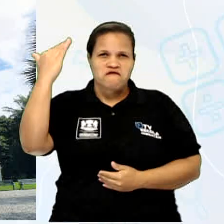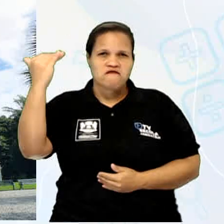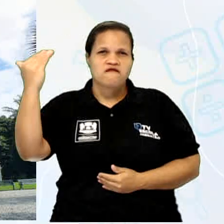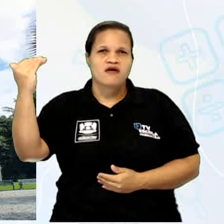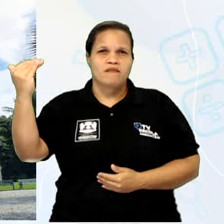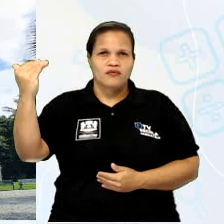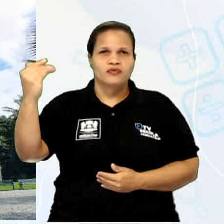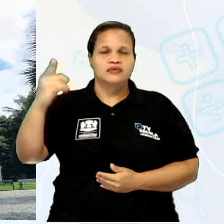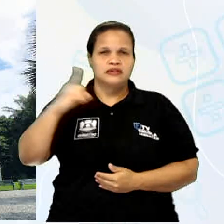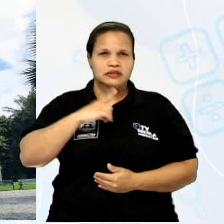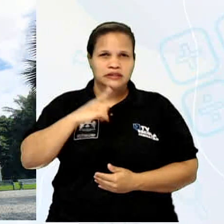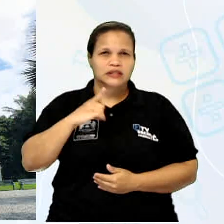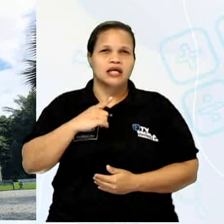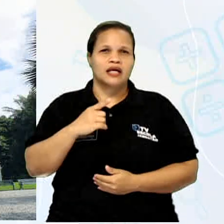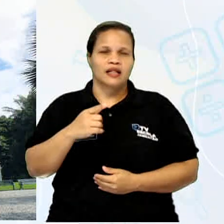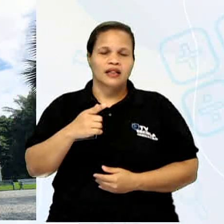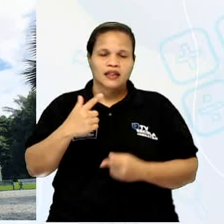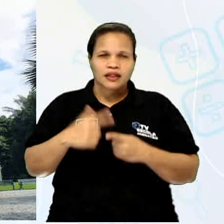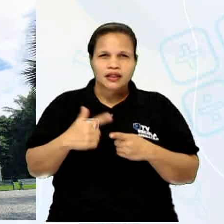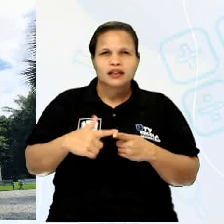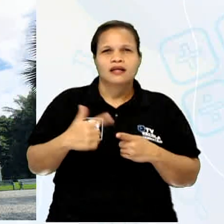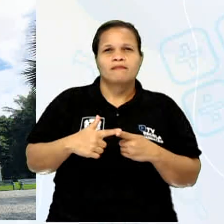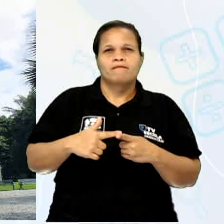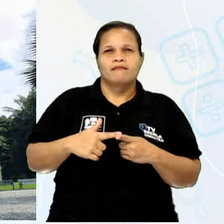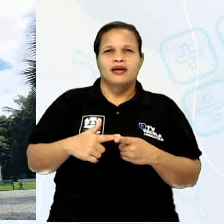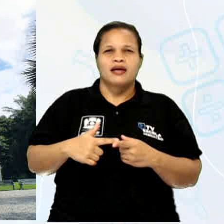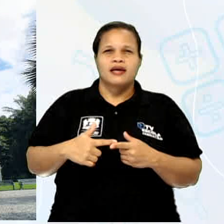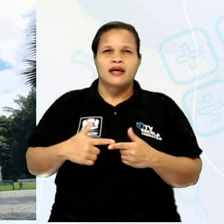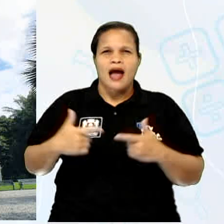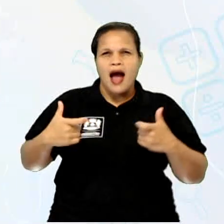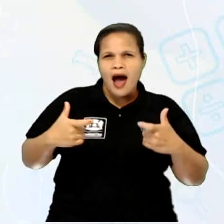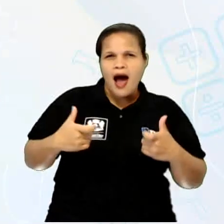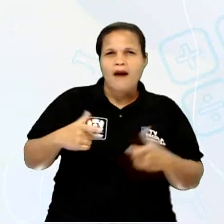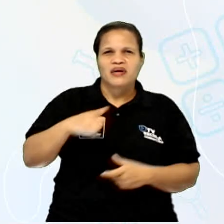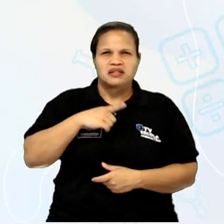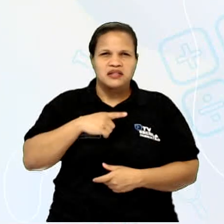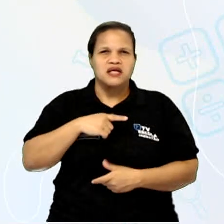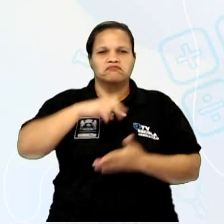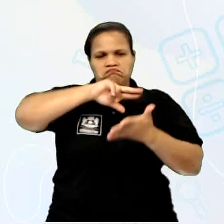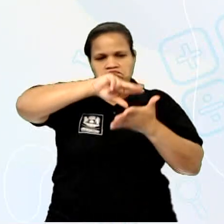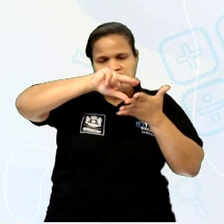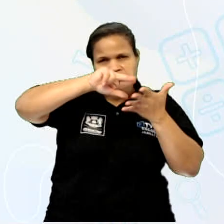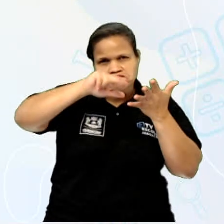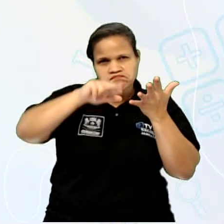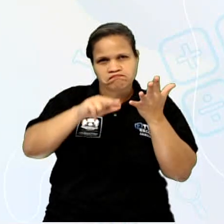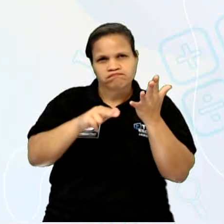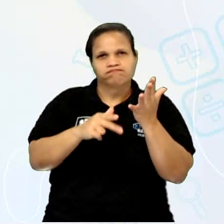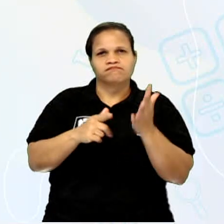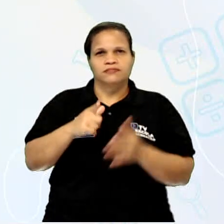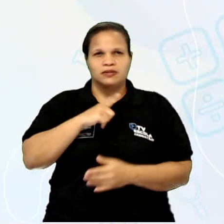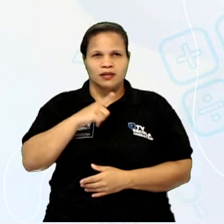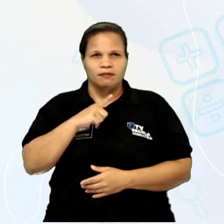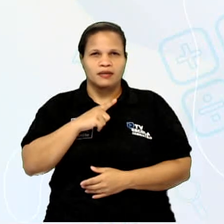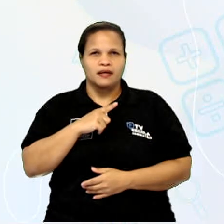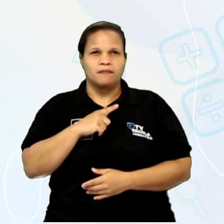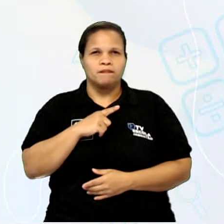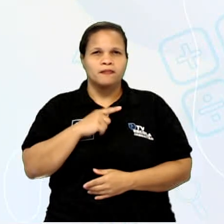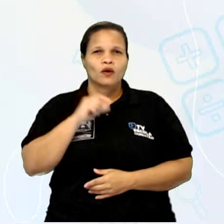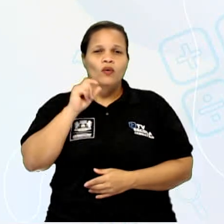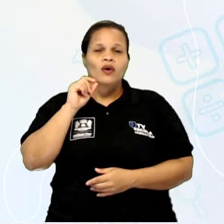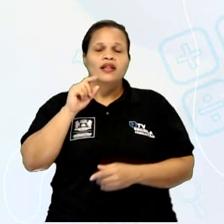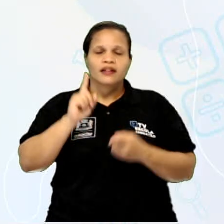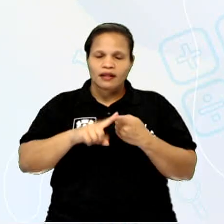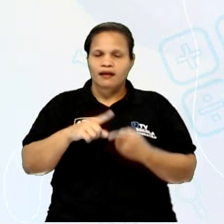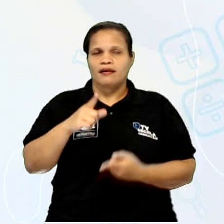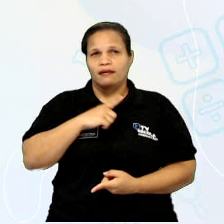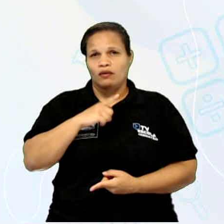de armas bancas do Brasil. Então, vale a pena conhecer o Instituto Ricardo Brenan. Temos o Museu da Abolição, esse